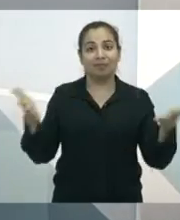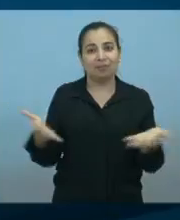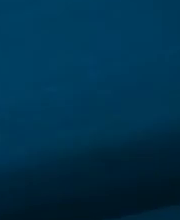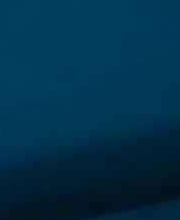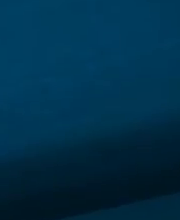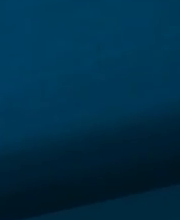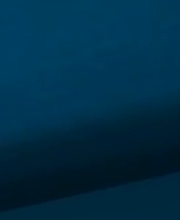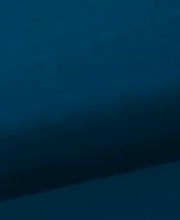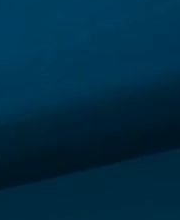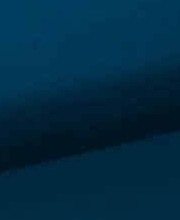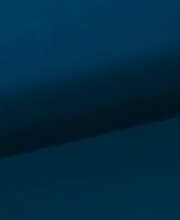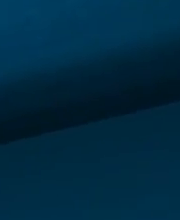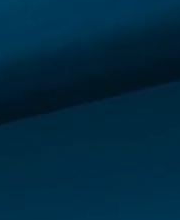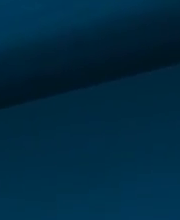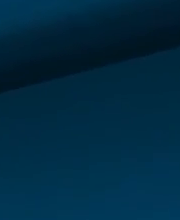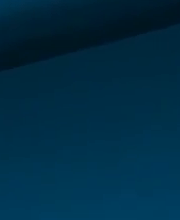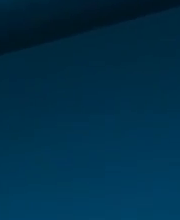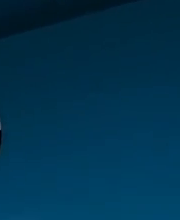próximo encontro.